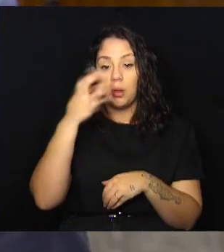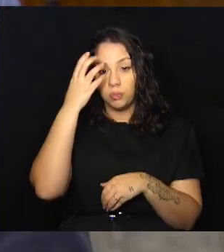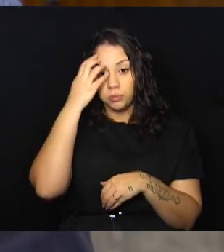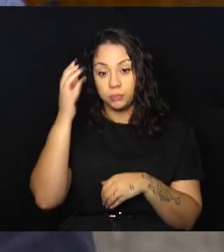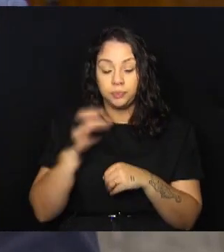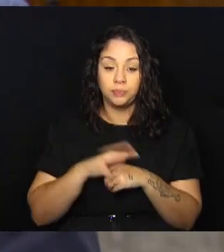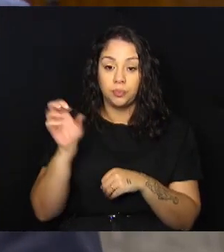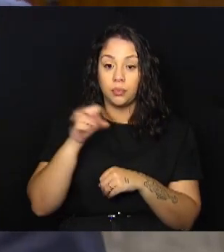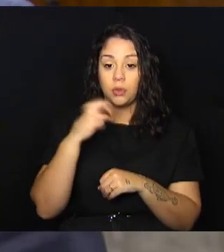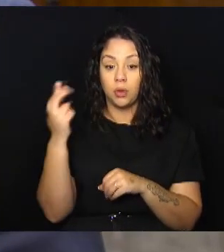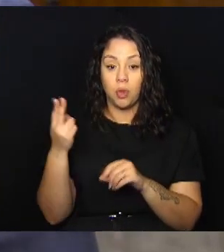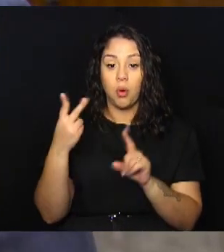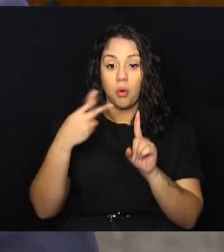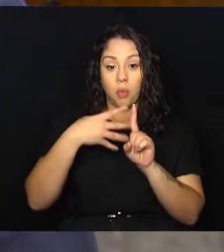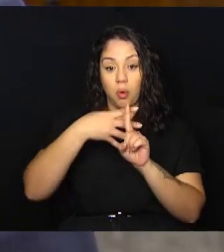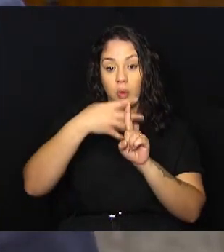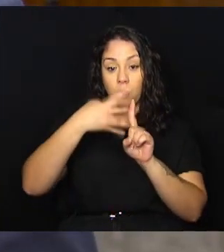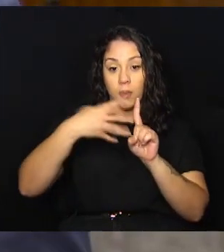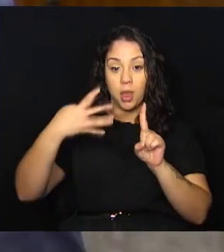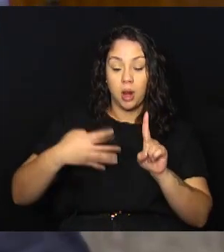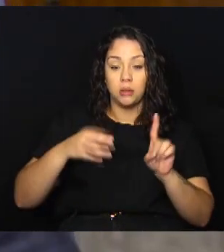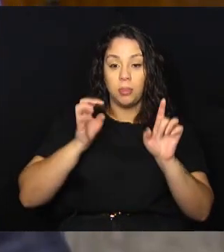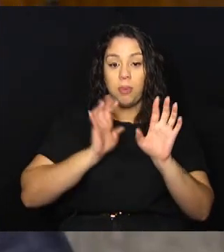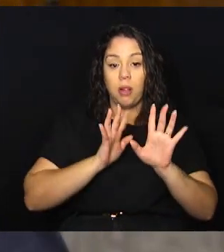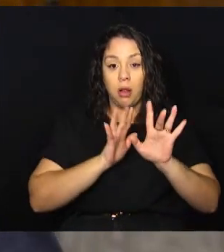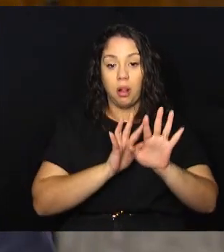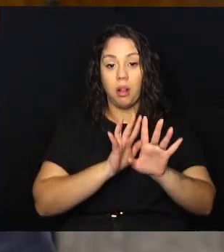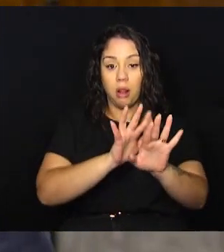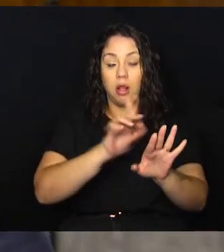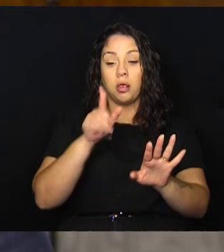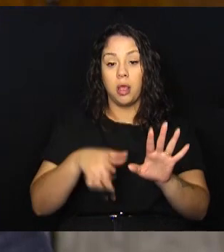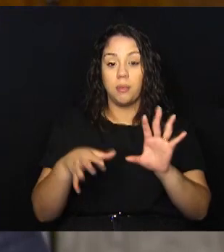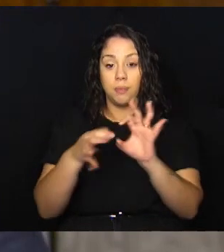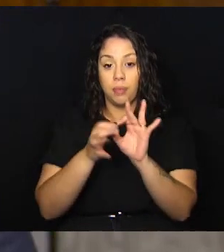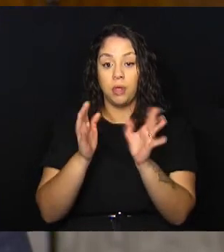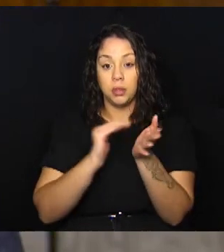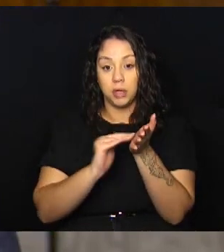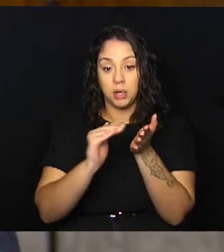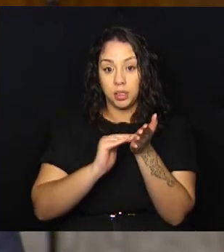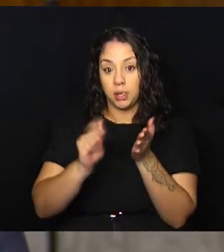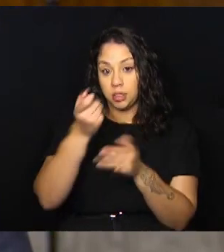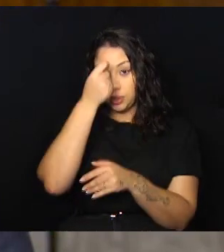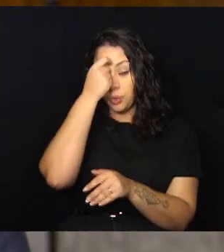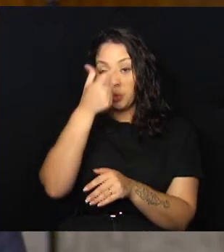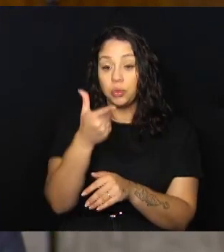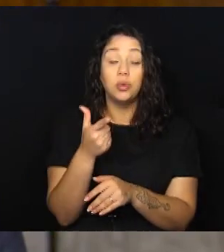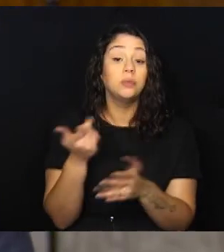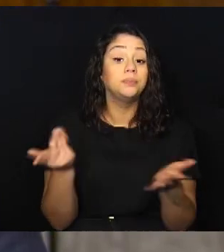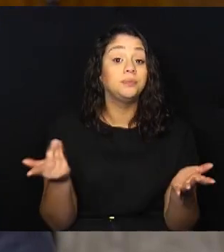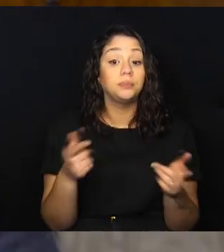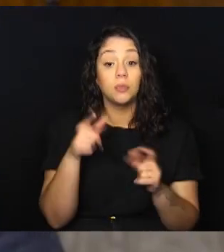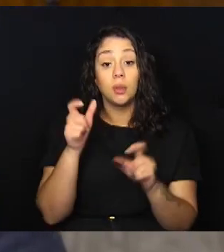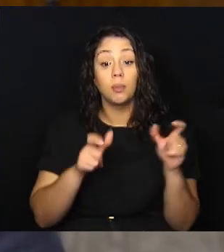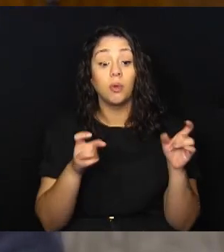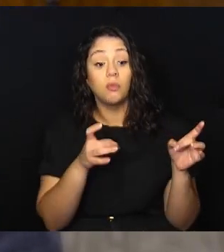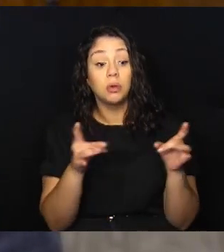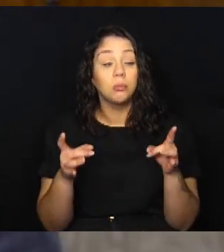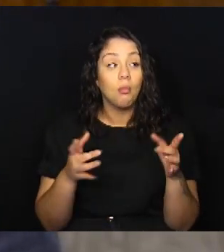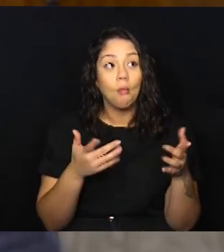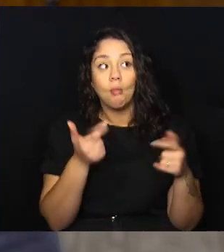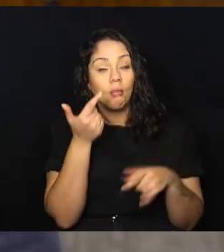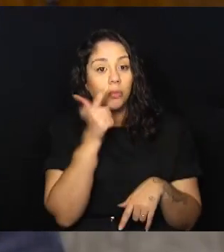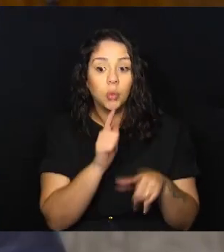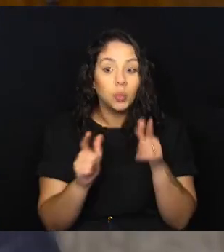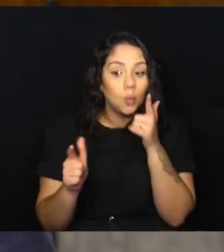a parada gay, que é relacionada à Secretaria de Cultura, esses